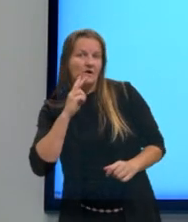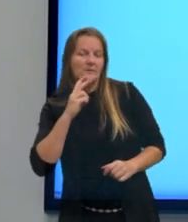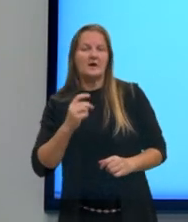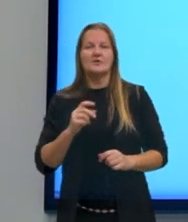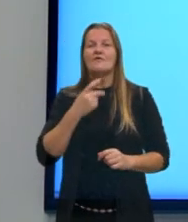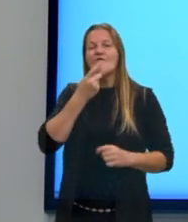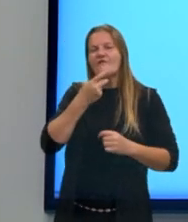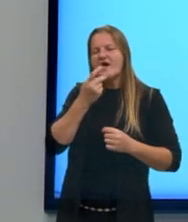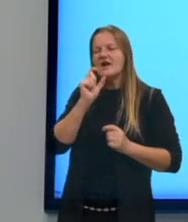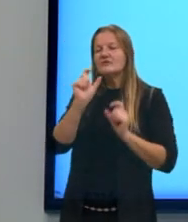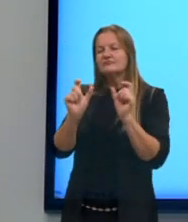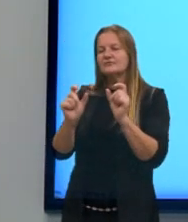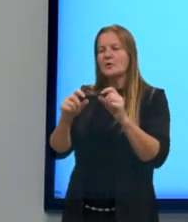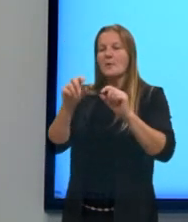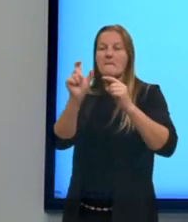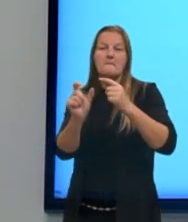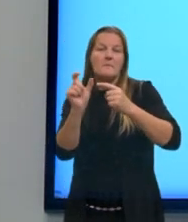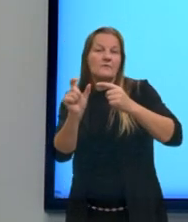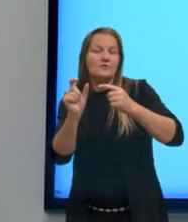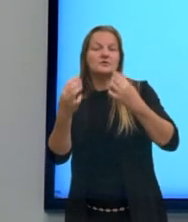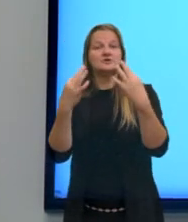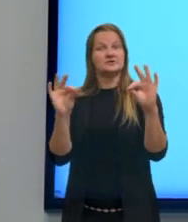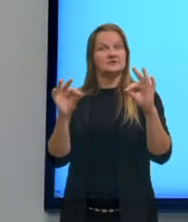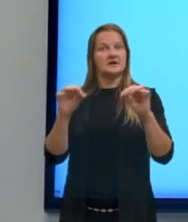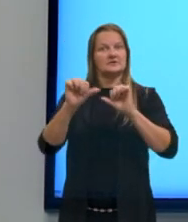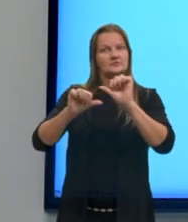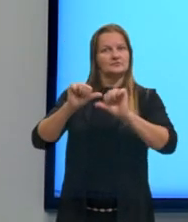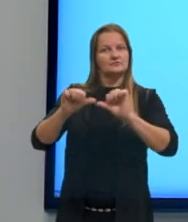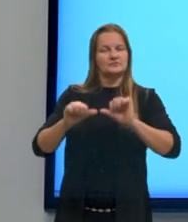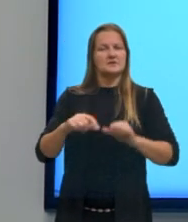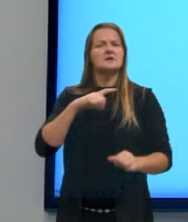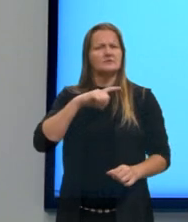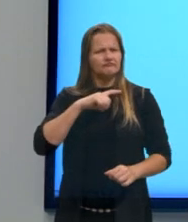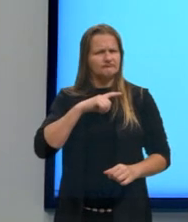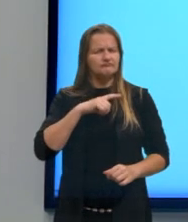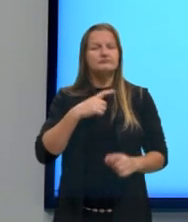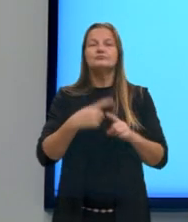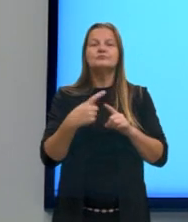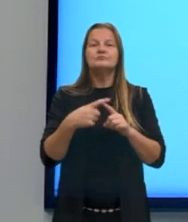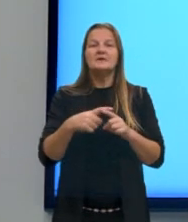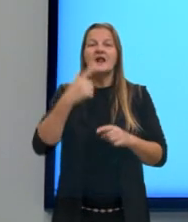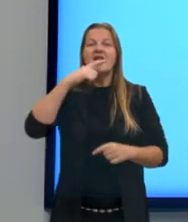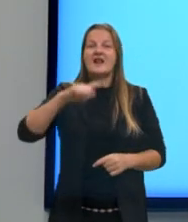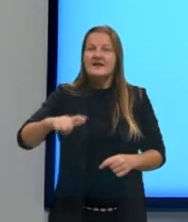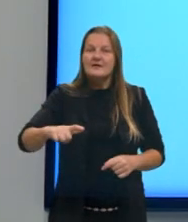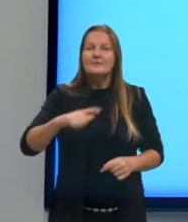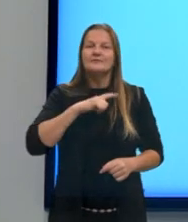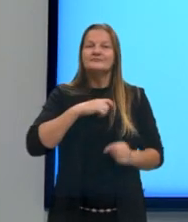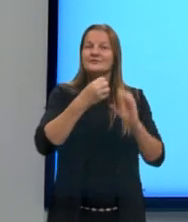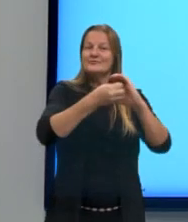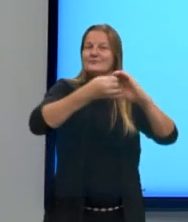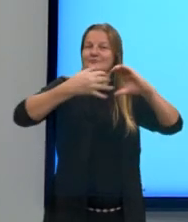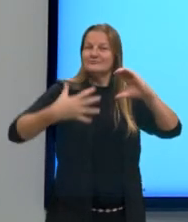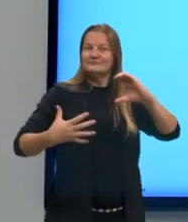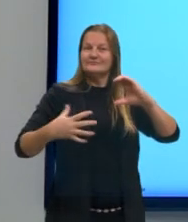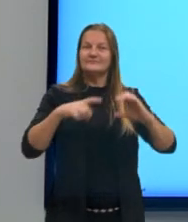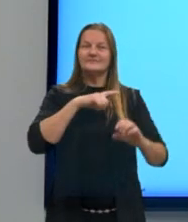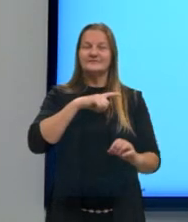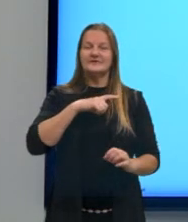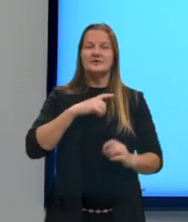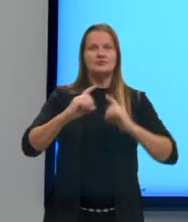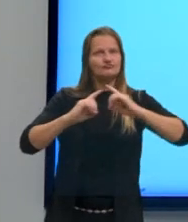pronúncia, a morfologia e a sintaxe. Ela existe porque as línguas possuem a característica de serem